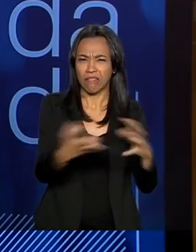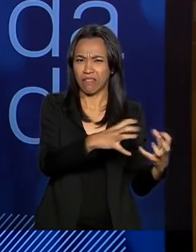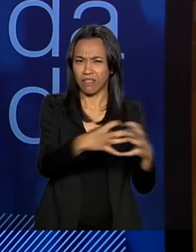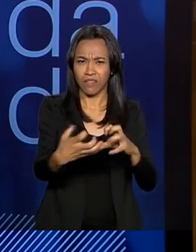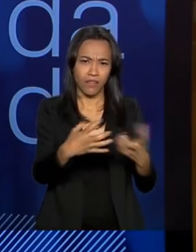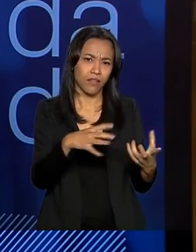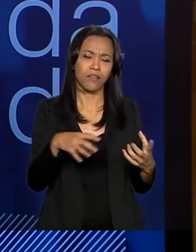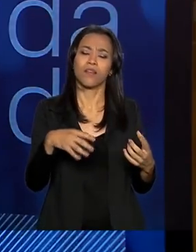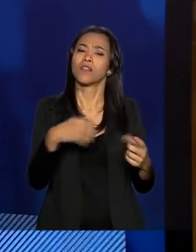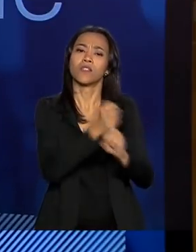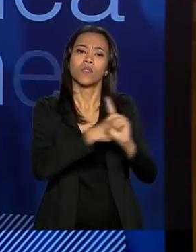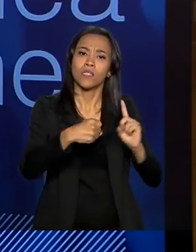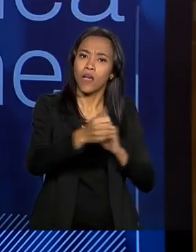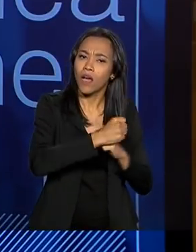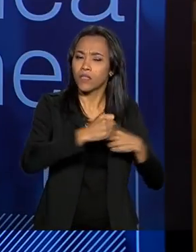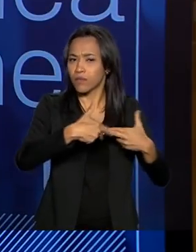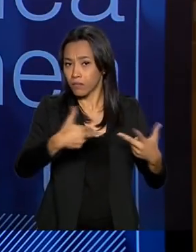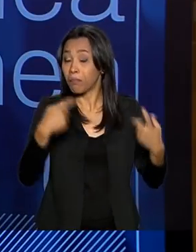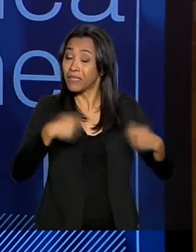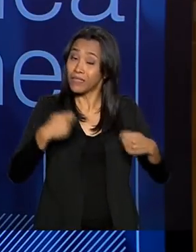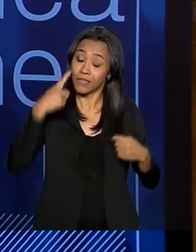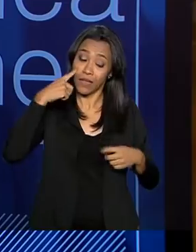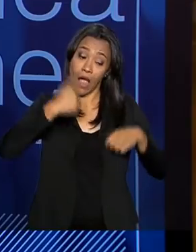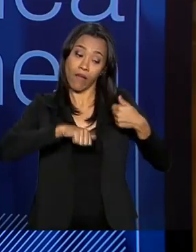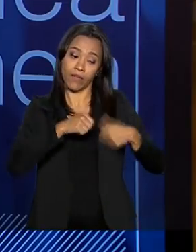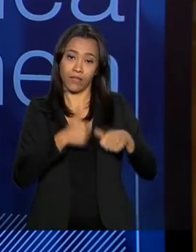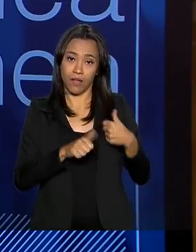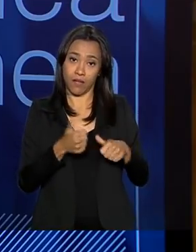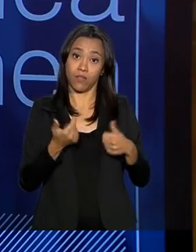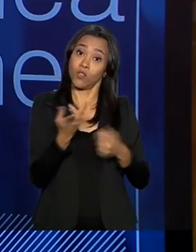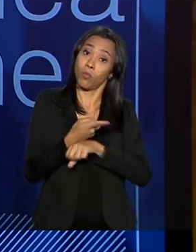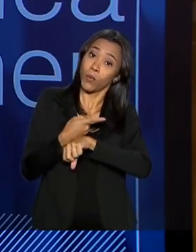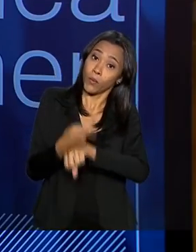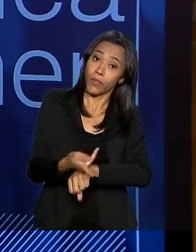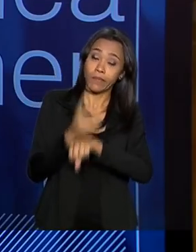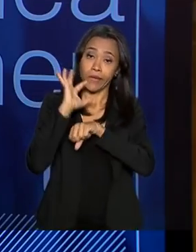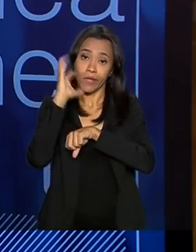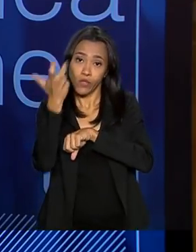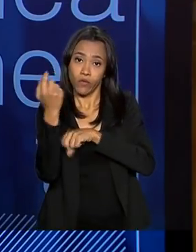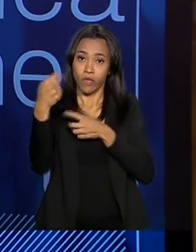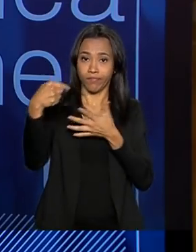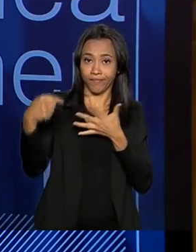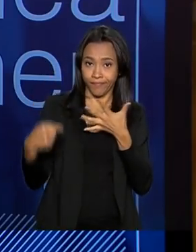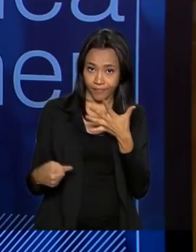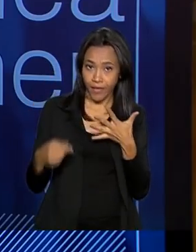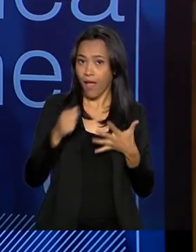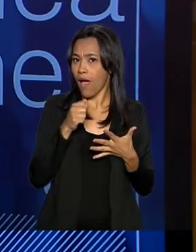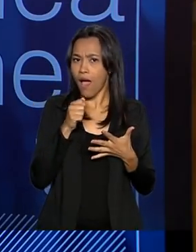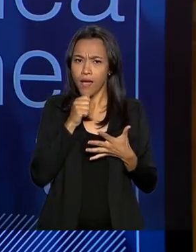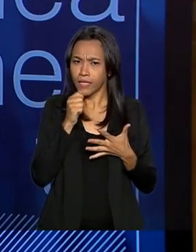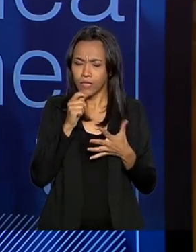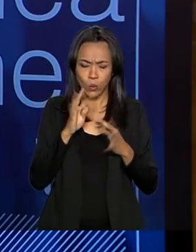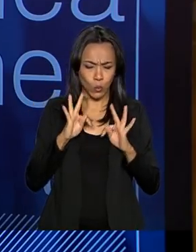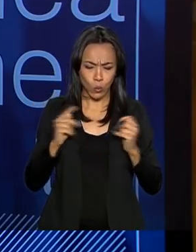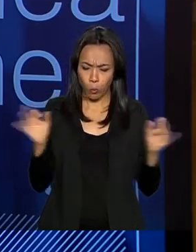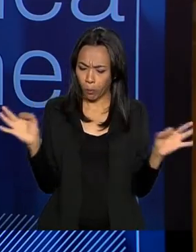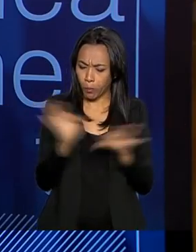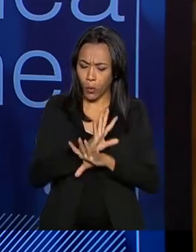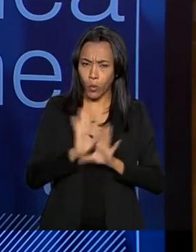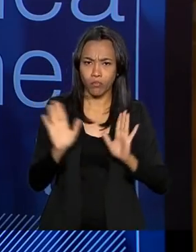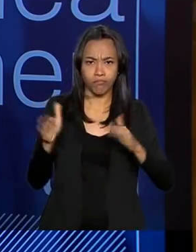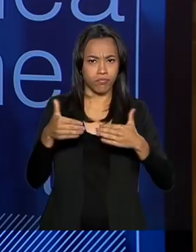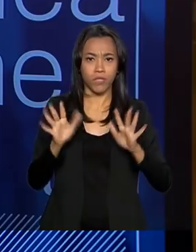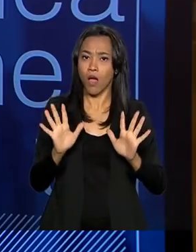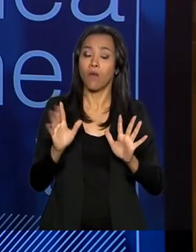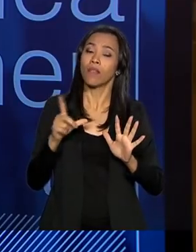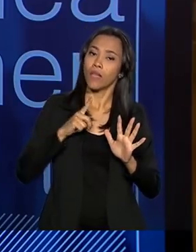conjuntos muito grandes. Isso precisa ser revisto. Estamos trabalhando em algumas soluções. Ainda não estamos com o programa totalmente fechado. Temos algumas